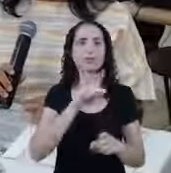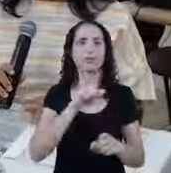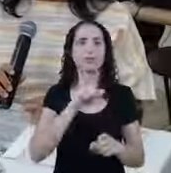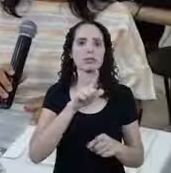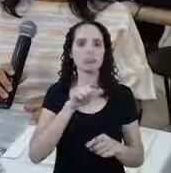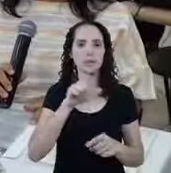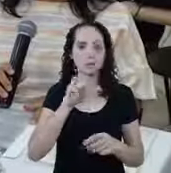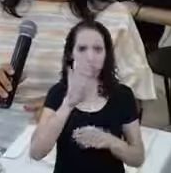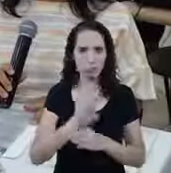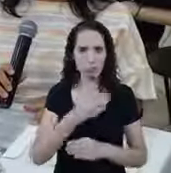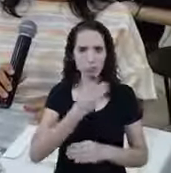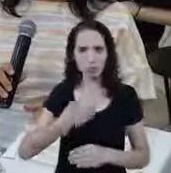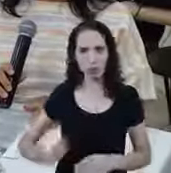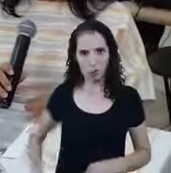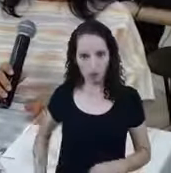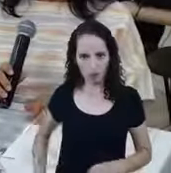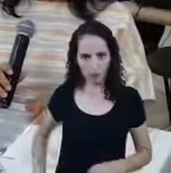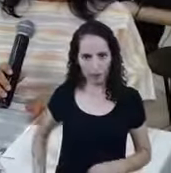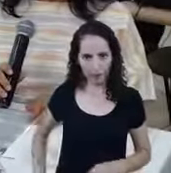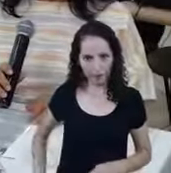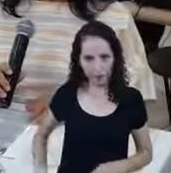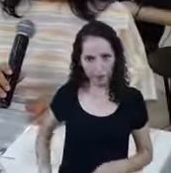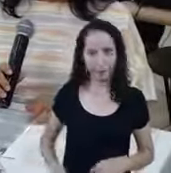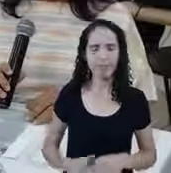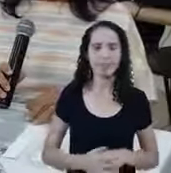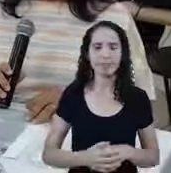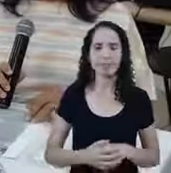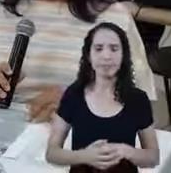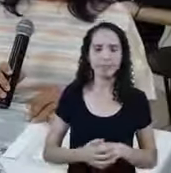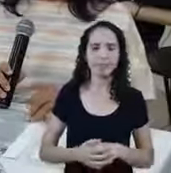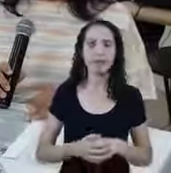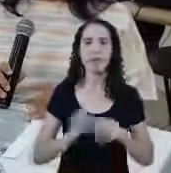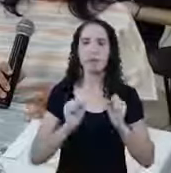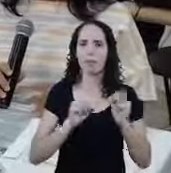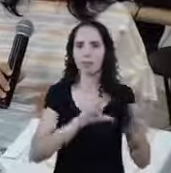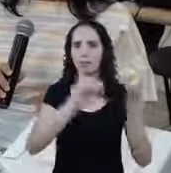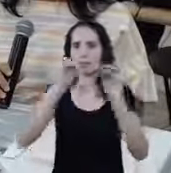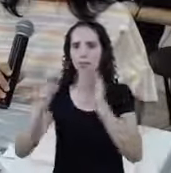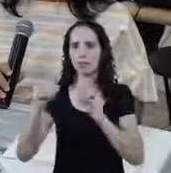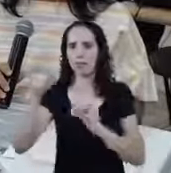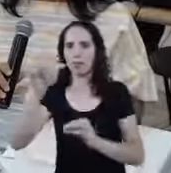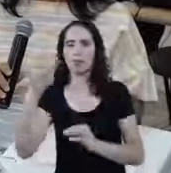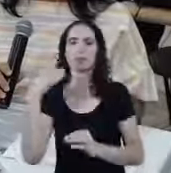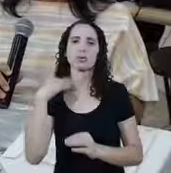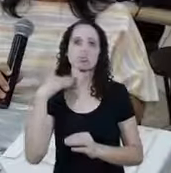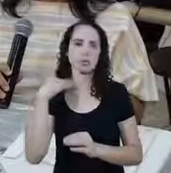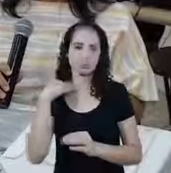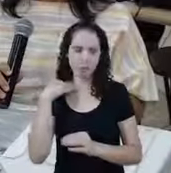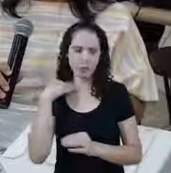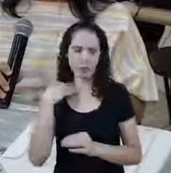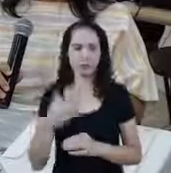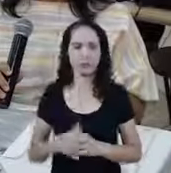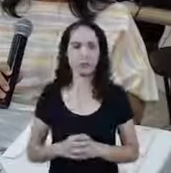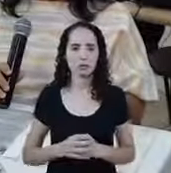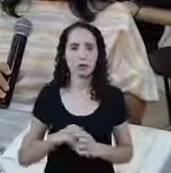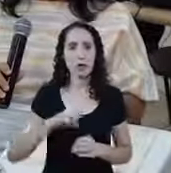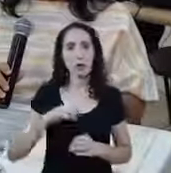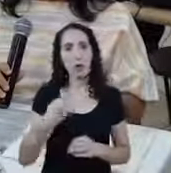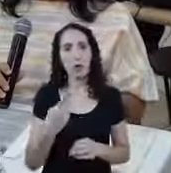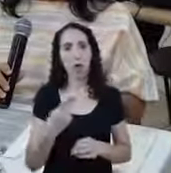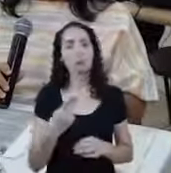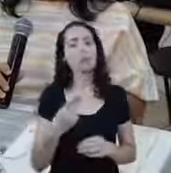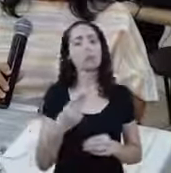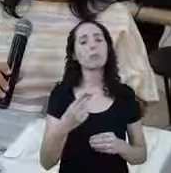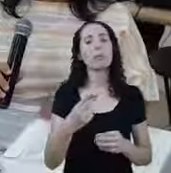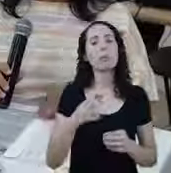seu banco Desde que não seja A Caixa ou o Banco do Brasil Porque aí receberia Automaticamente Em um desses dois bancos Ou ele vai poder fazer Um